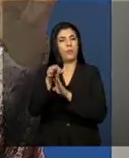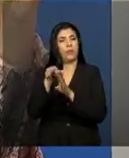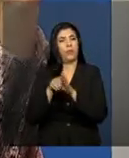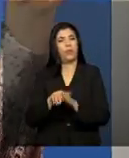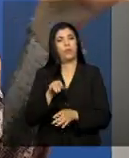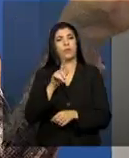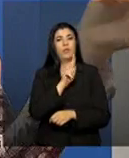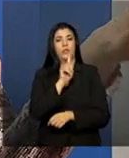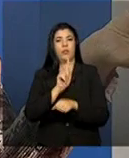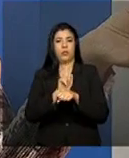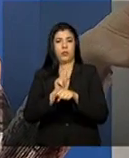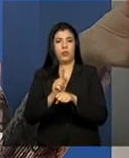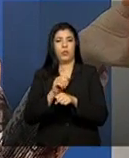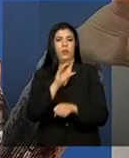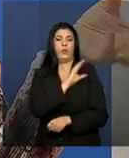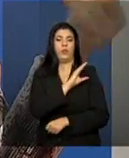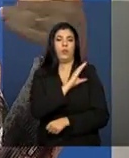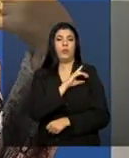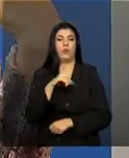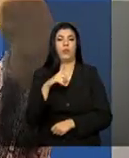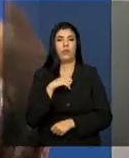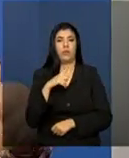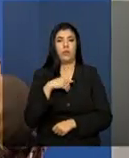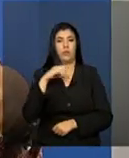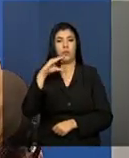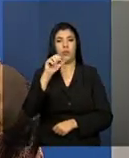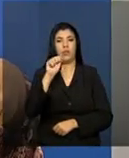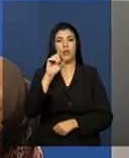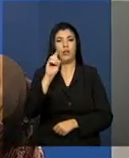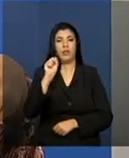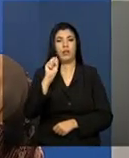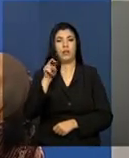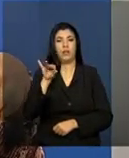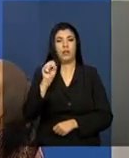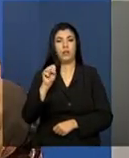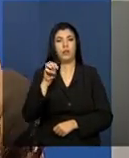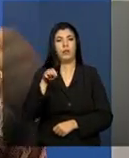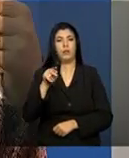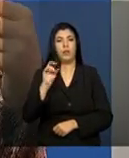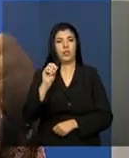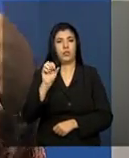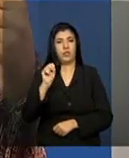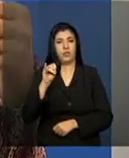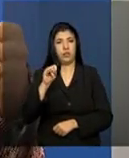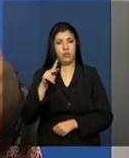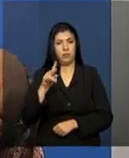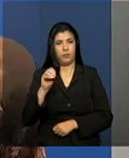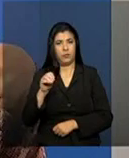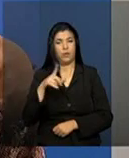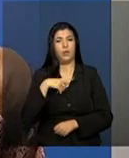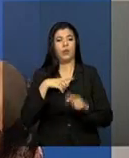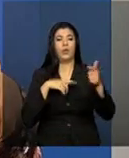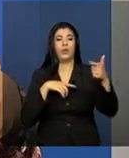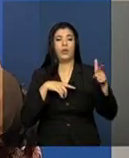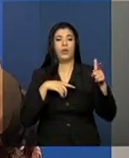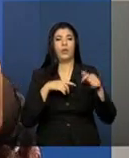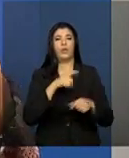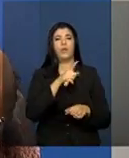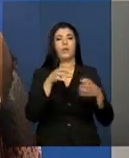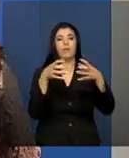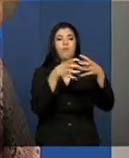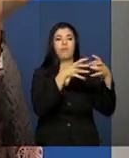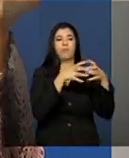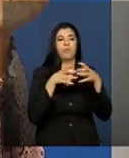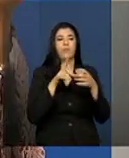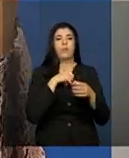coordenadores ter o Cade Suas Ponto Município e para os técnicos das equipes de referência é ter o RMA Ponto Município,